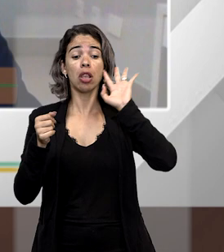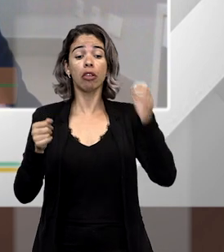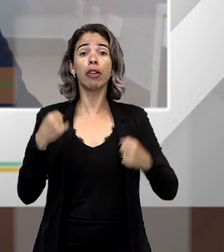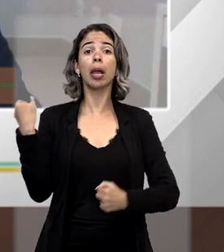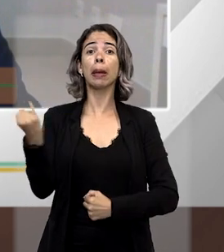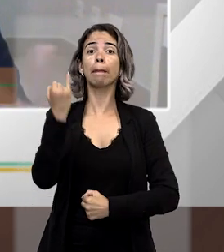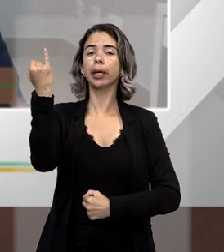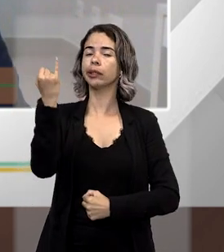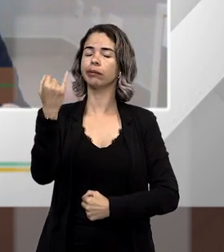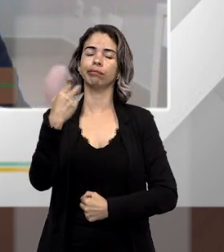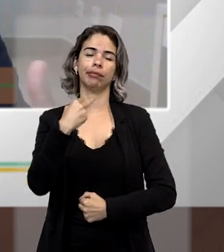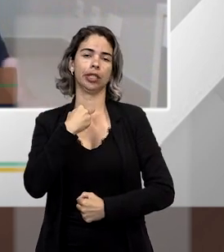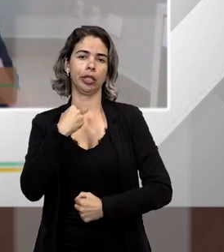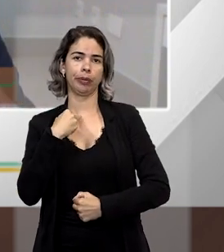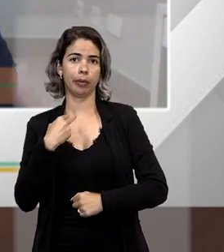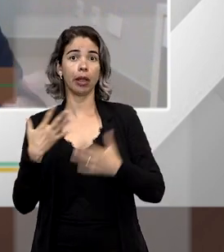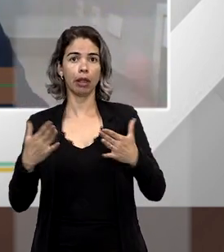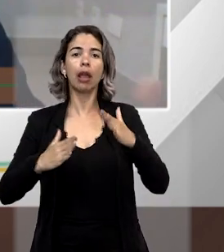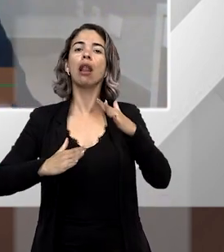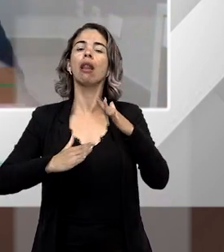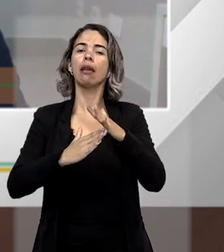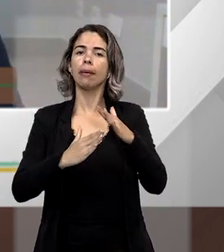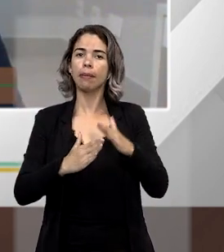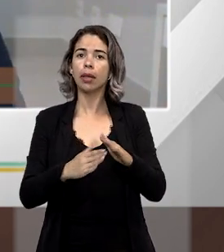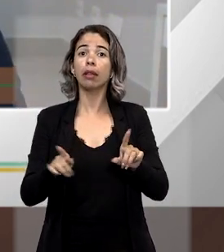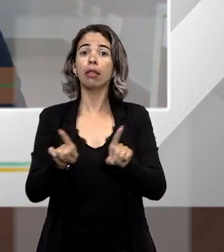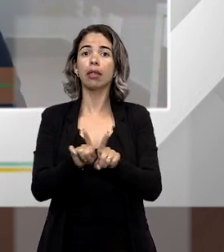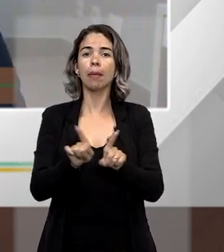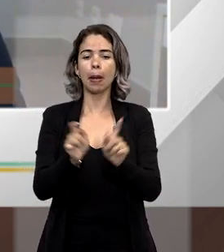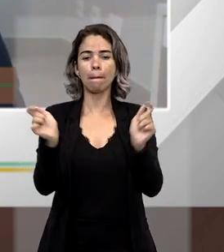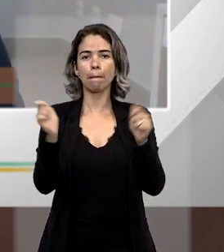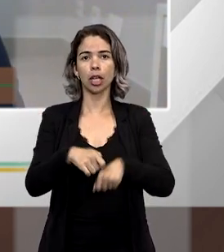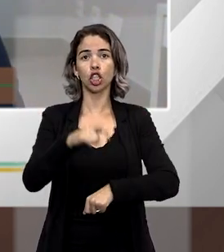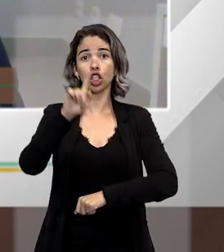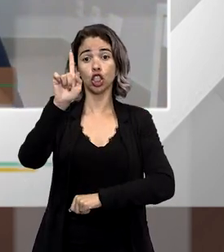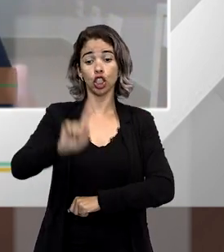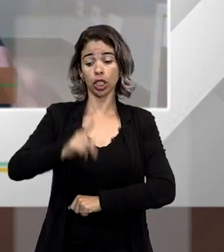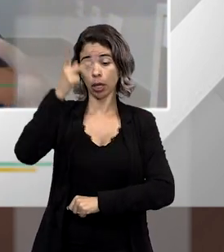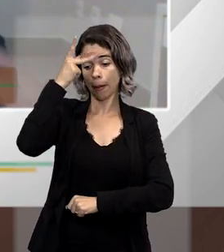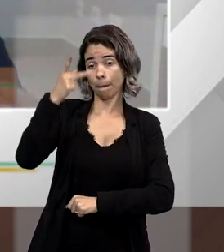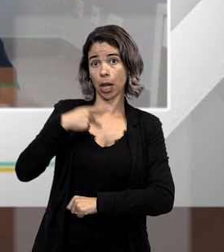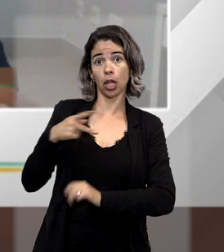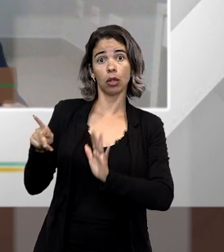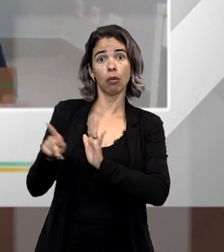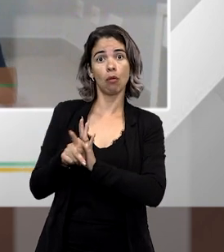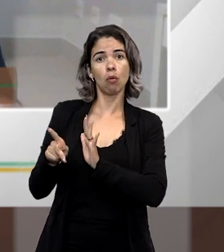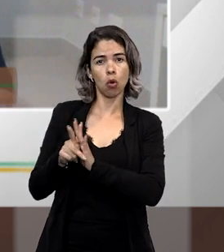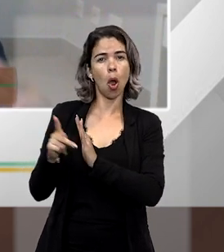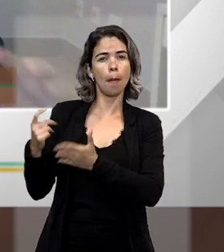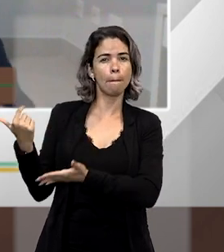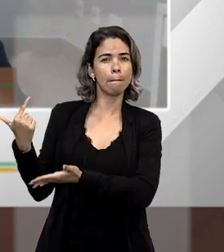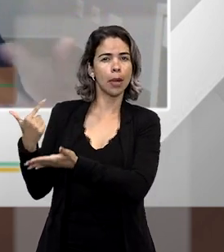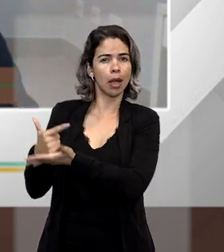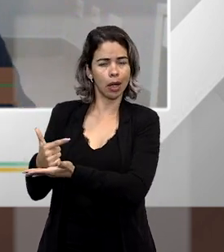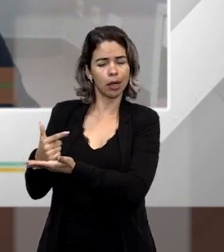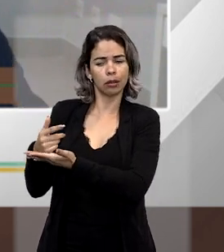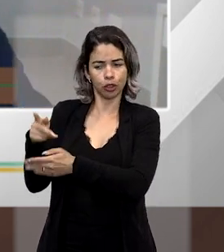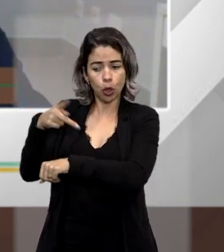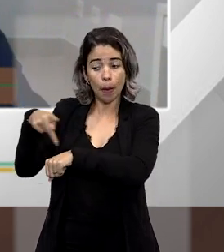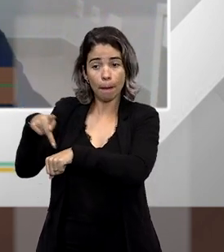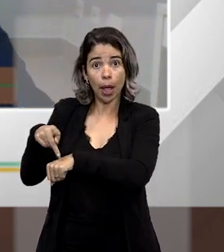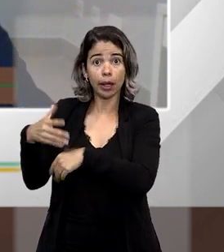importantes de um determinado Estado. Isso envolve, inclusive, a capacidade de autogestão das forças armadas de um país, a própria